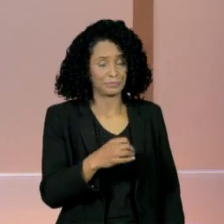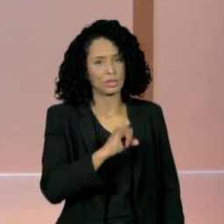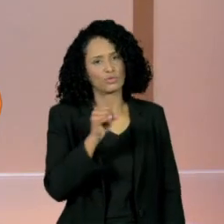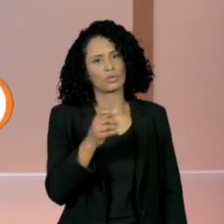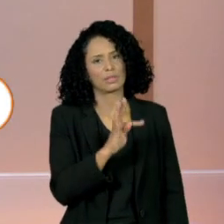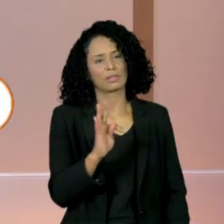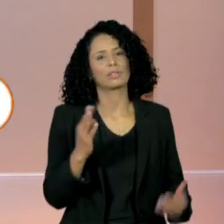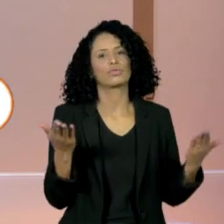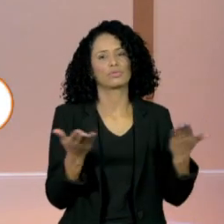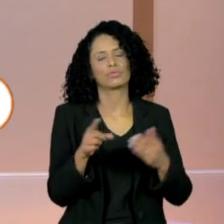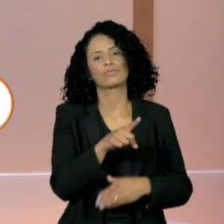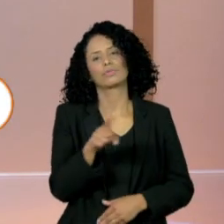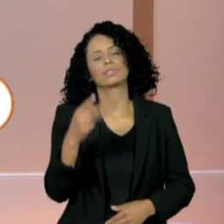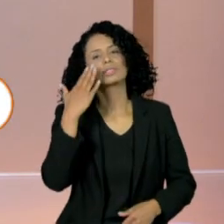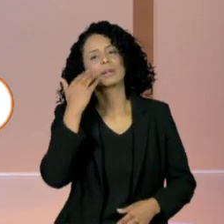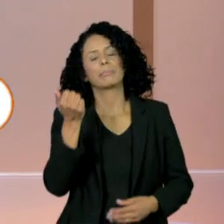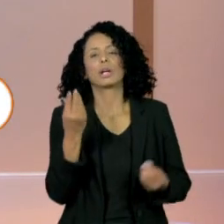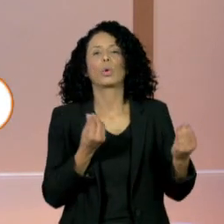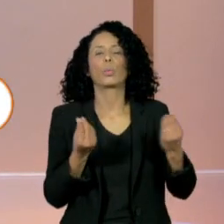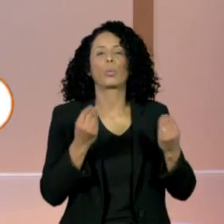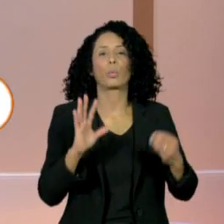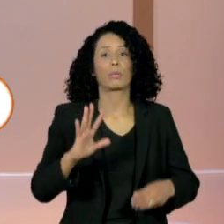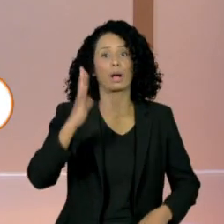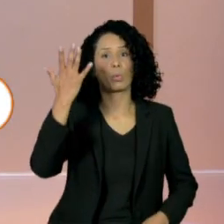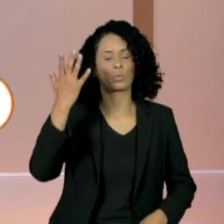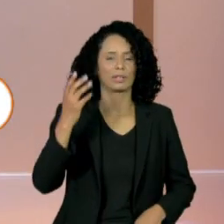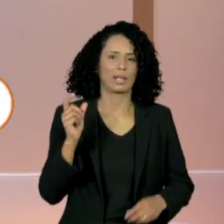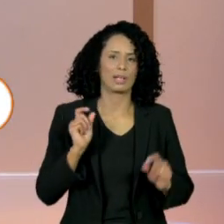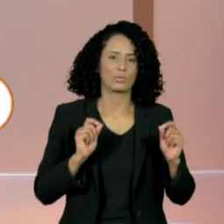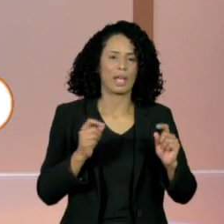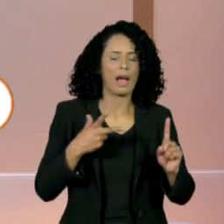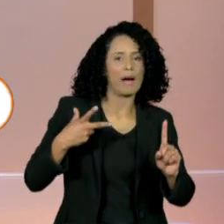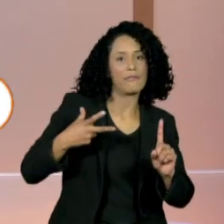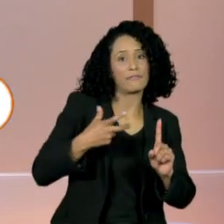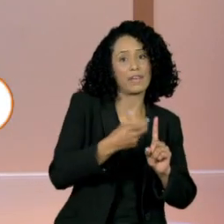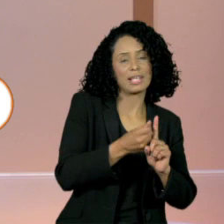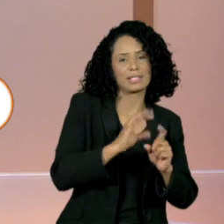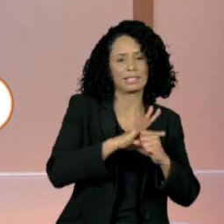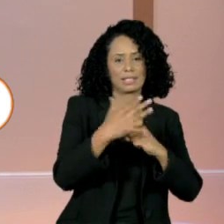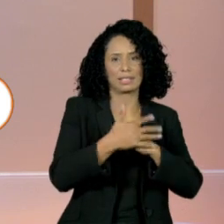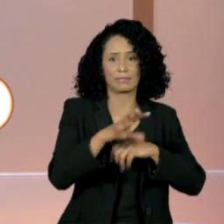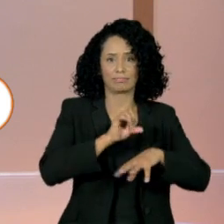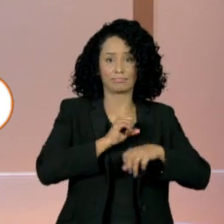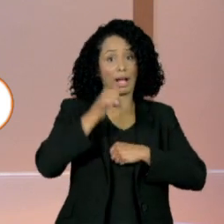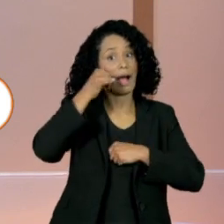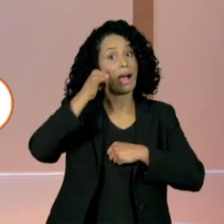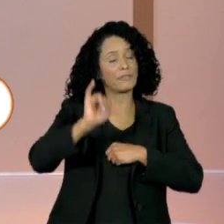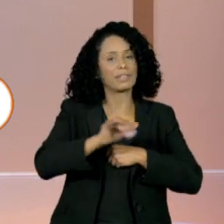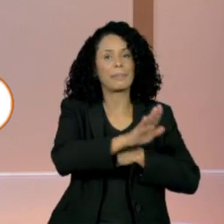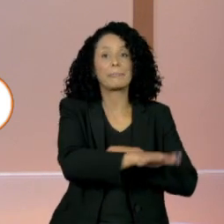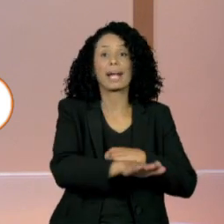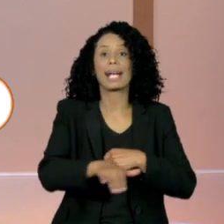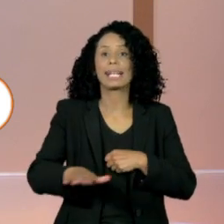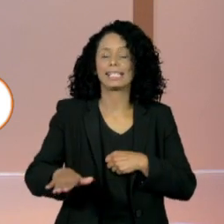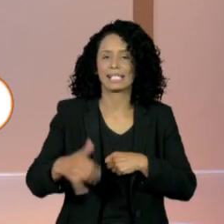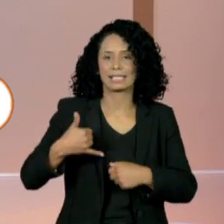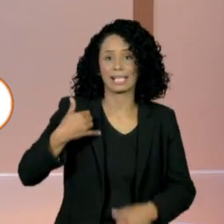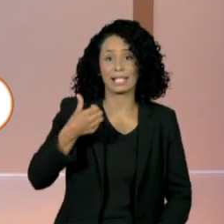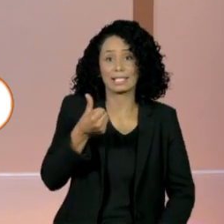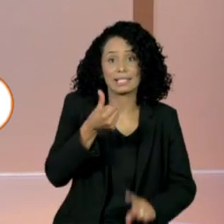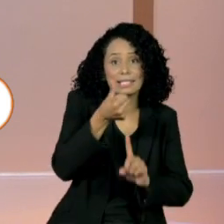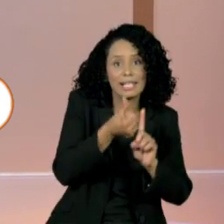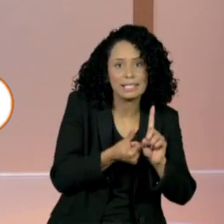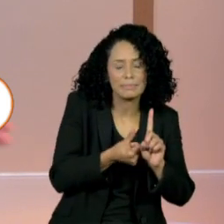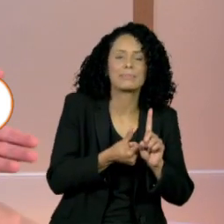de hoje, você vai saber quanto ainda demora para termos a vacina contra a Covid-19 para crianças a partir dos seis meses